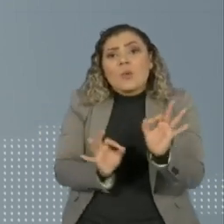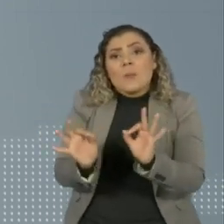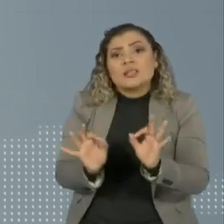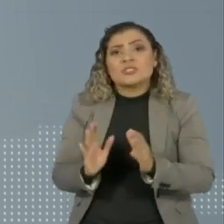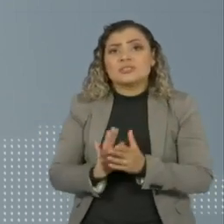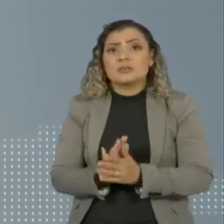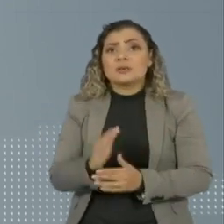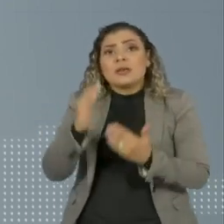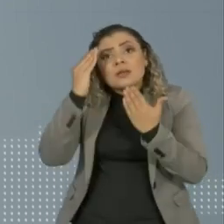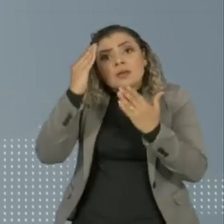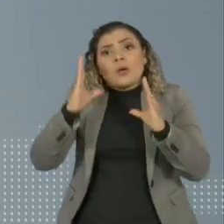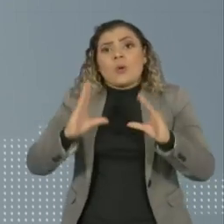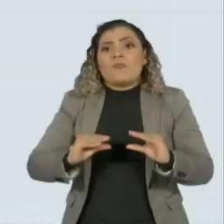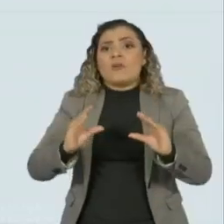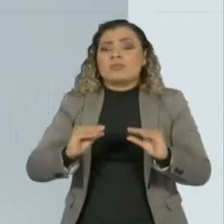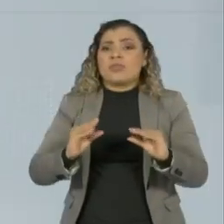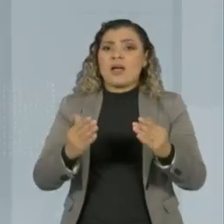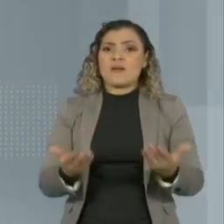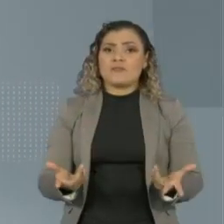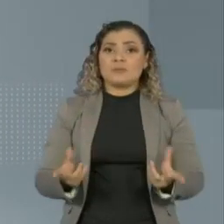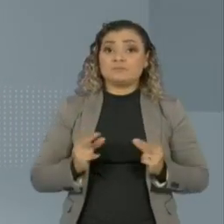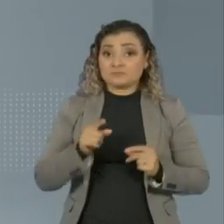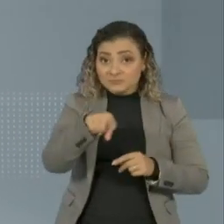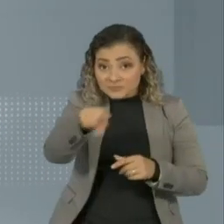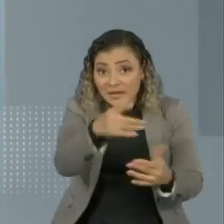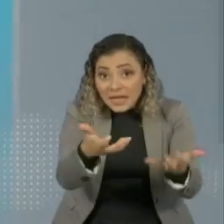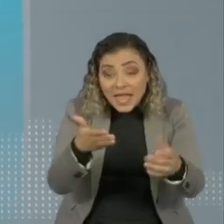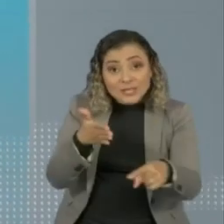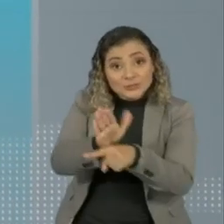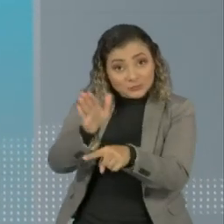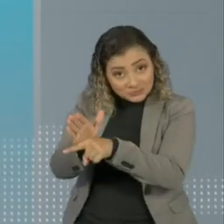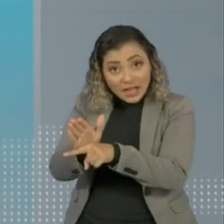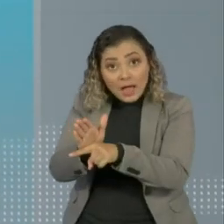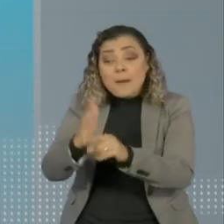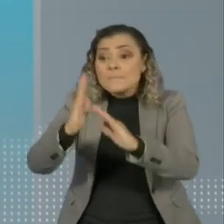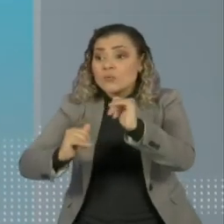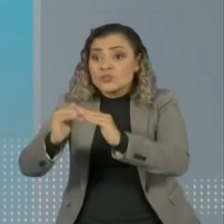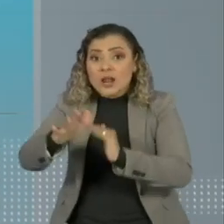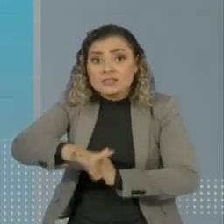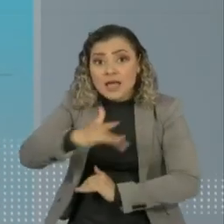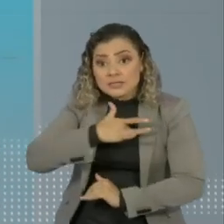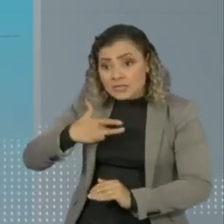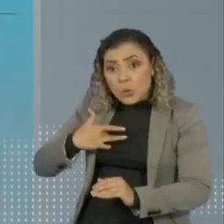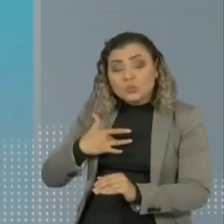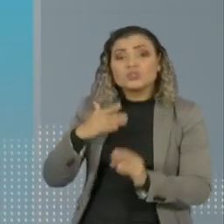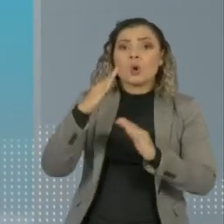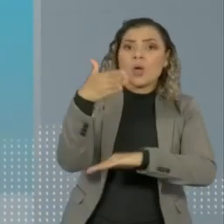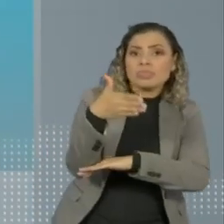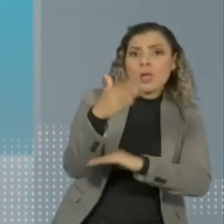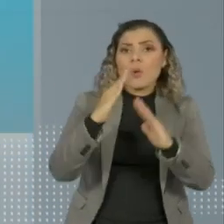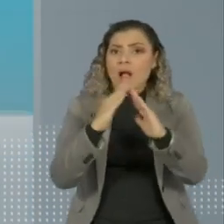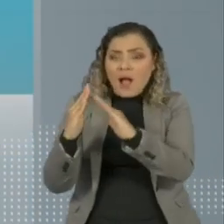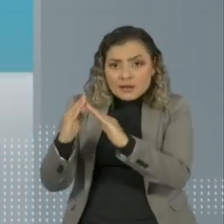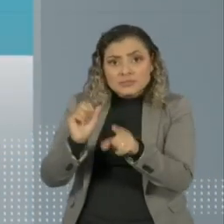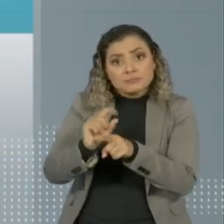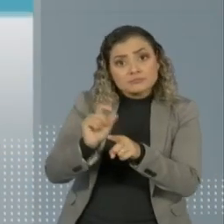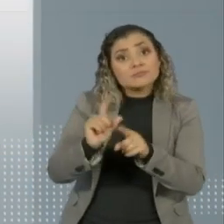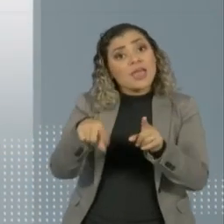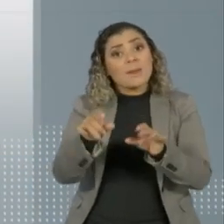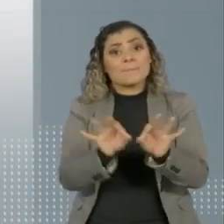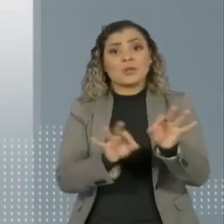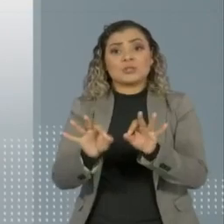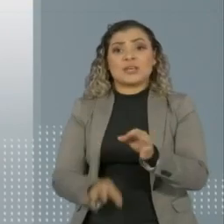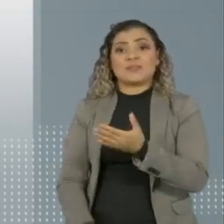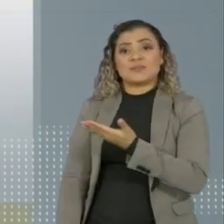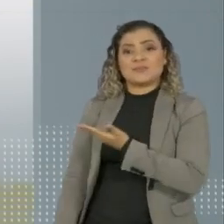Muito confortável, hein? Para ajudar a abrigar mais profissionais, basta acessar o site projetoisolar